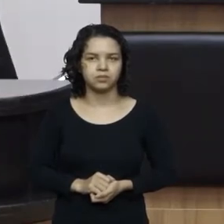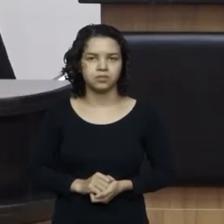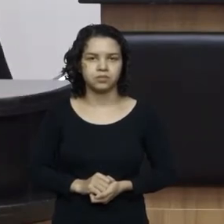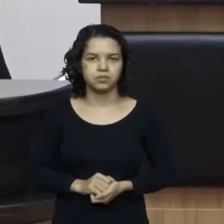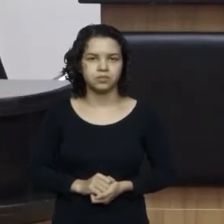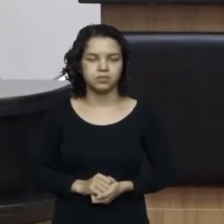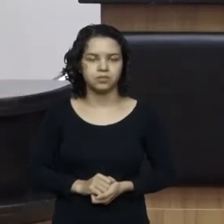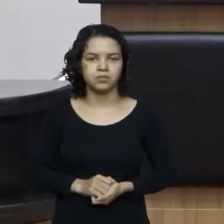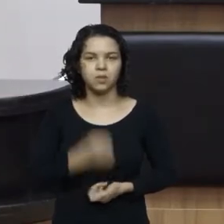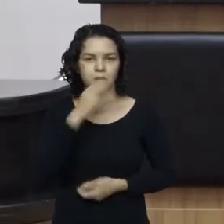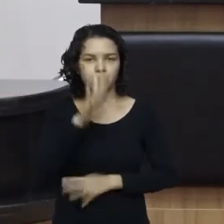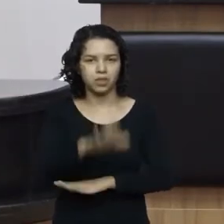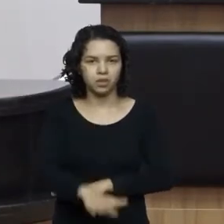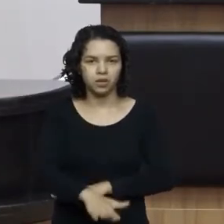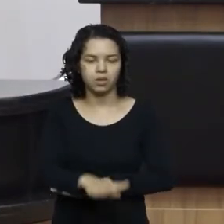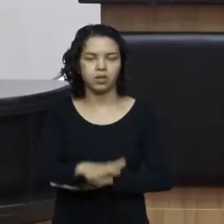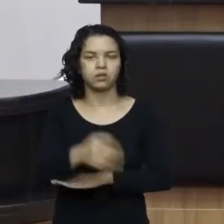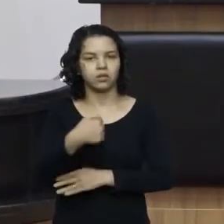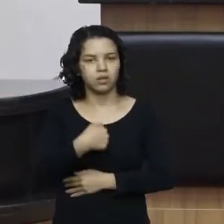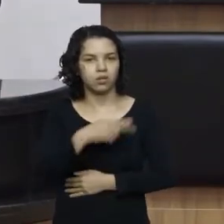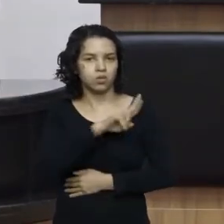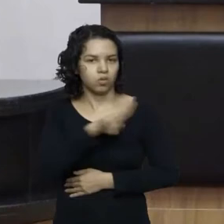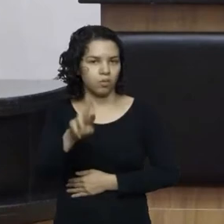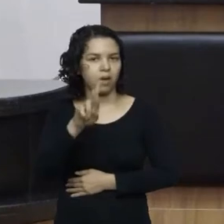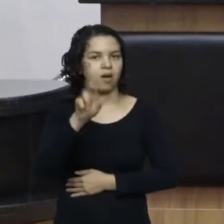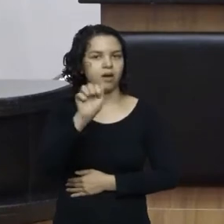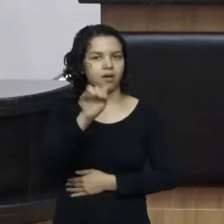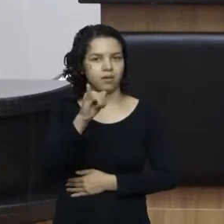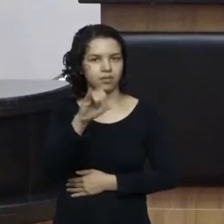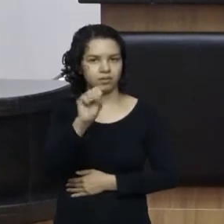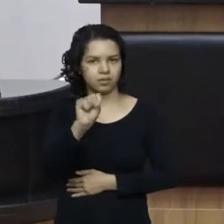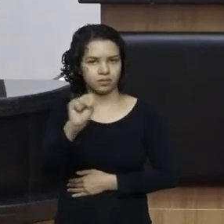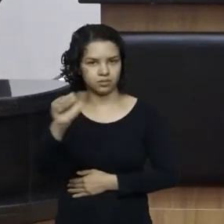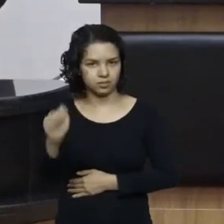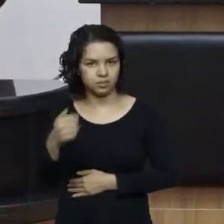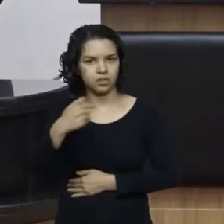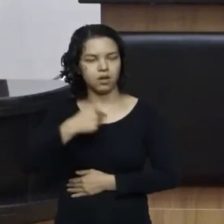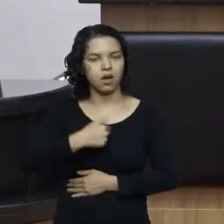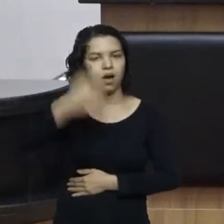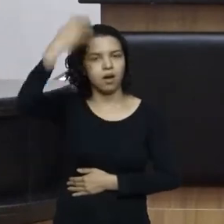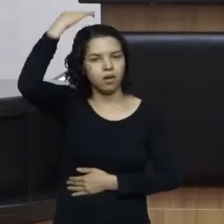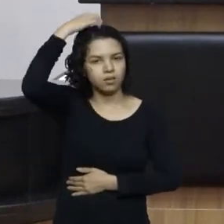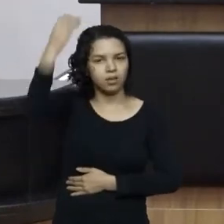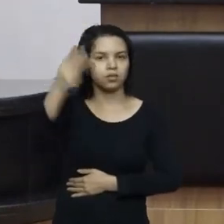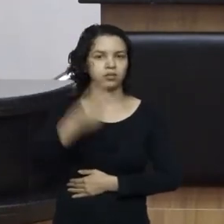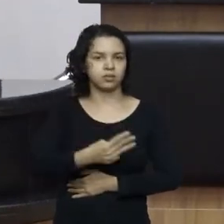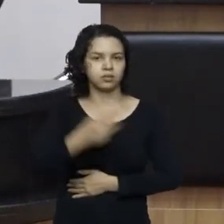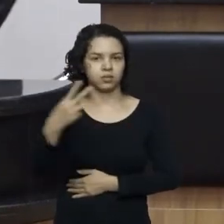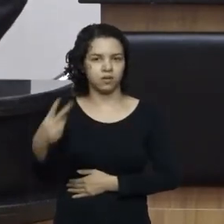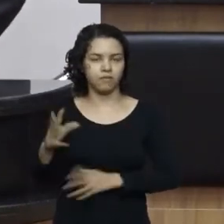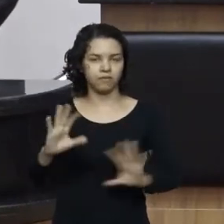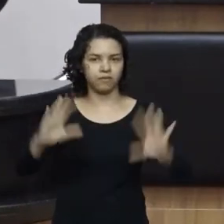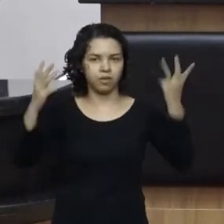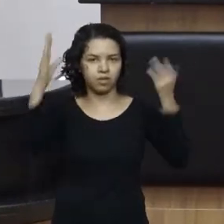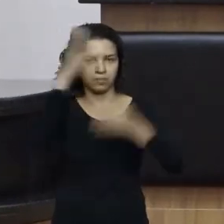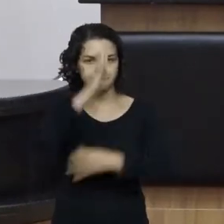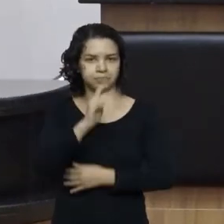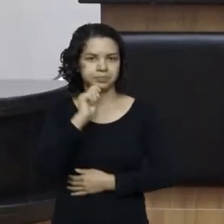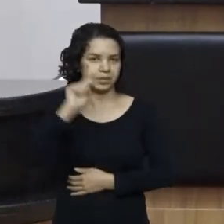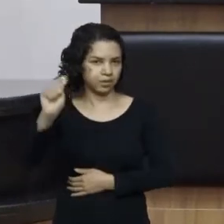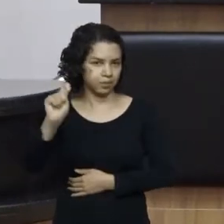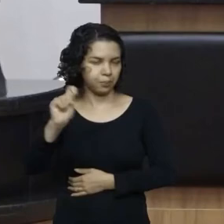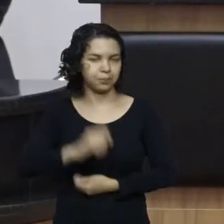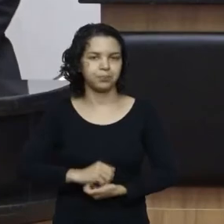Boa tarde. Eu me chamo Raíssa Vigers, e sou a rainha da 32ª Festa Nacional do Pinhão.